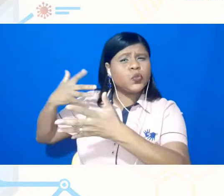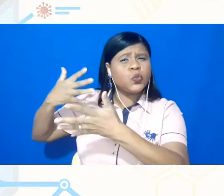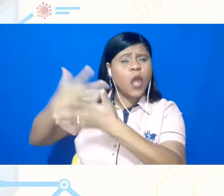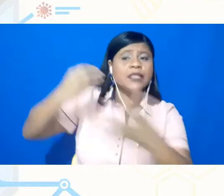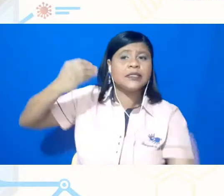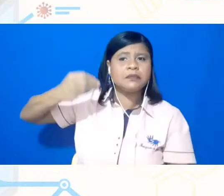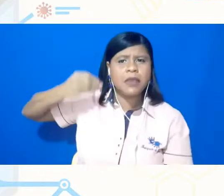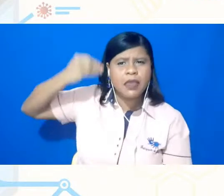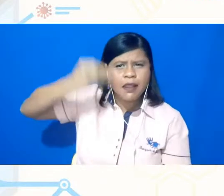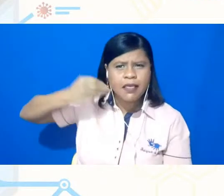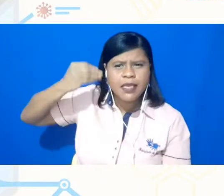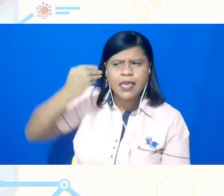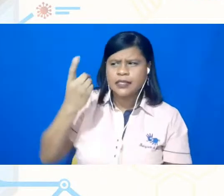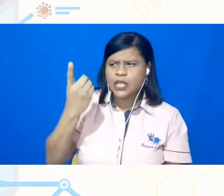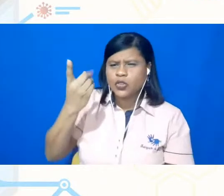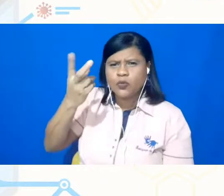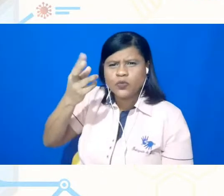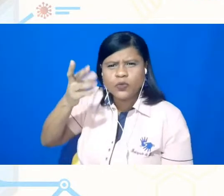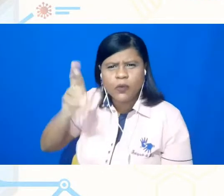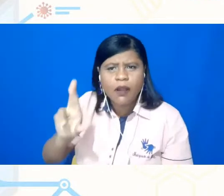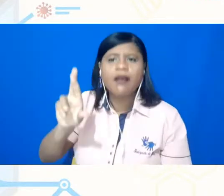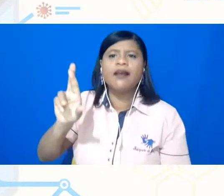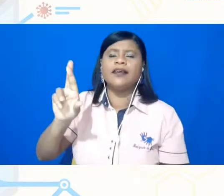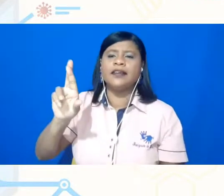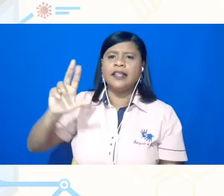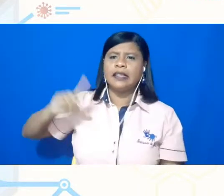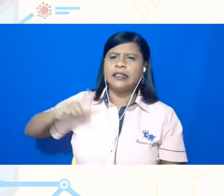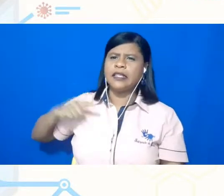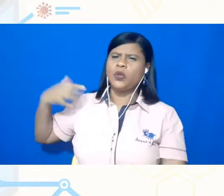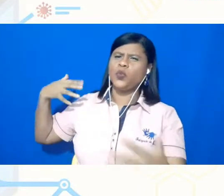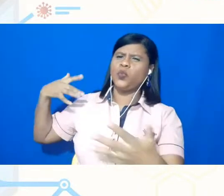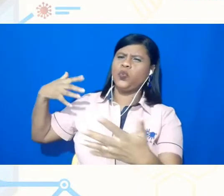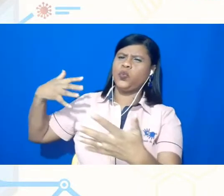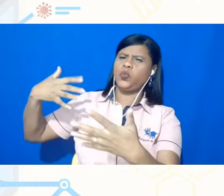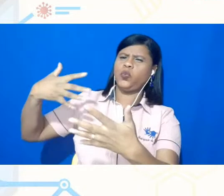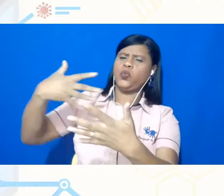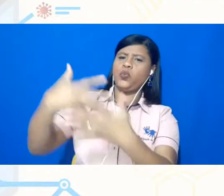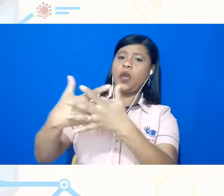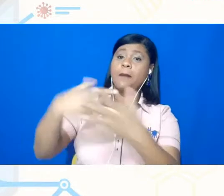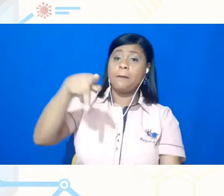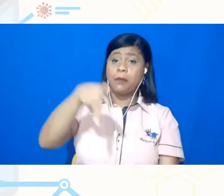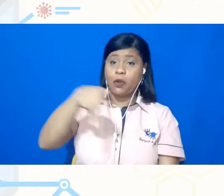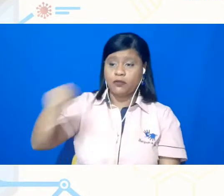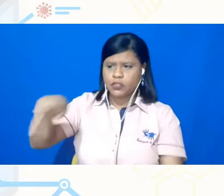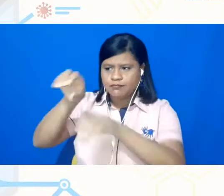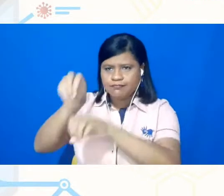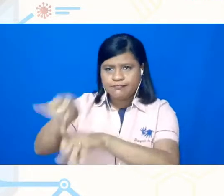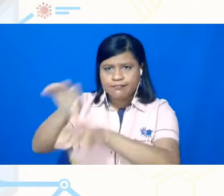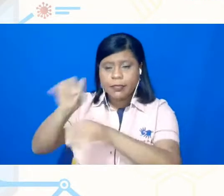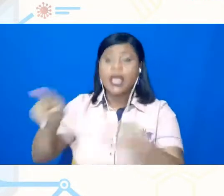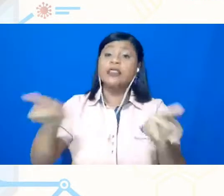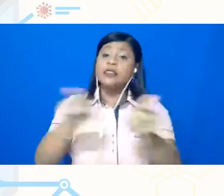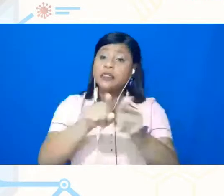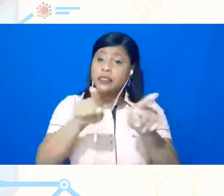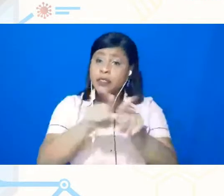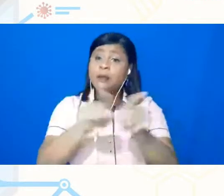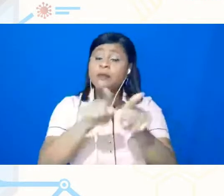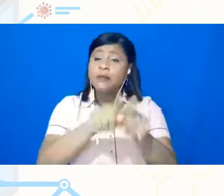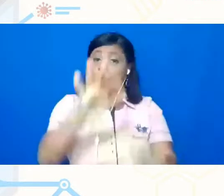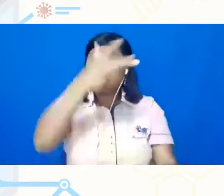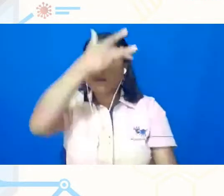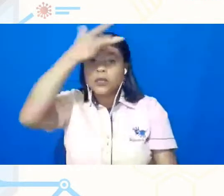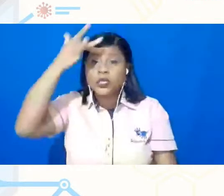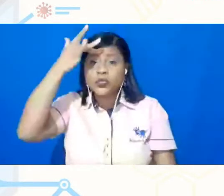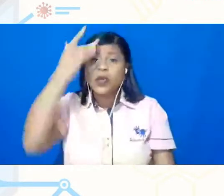doutorado, que já têm uma caminhada de docência, como por pessoas que estão fazendo o seu